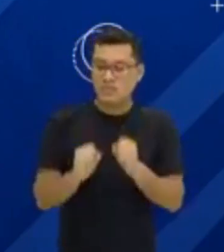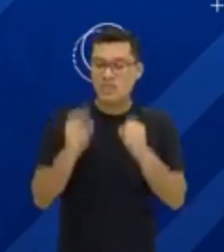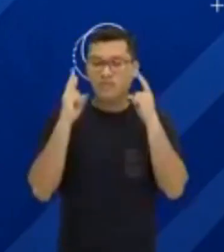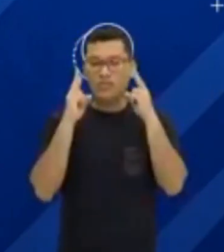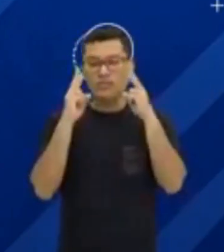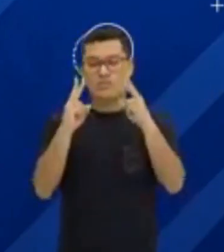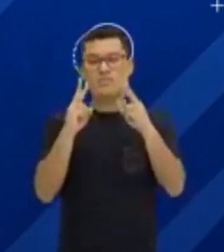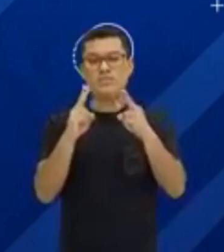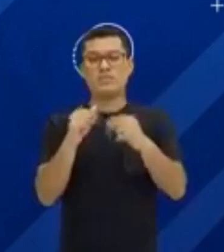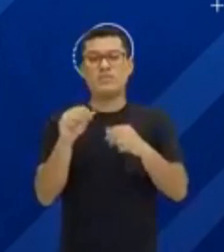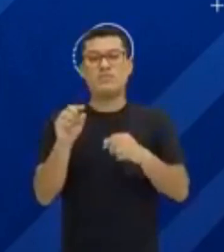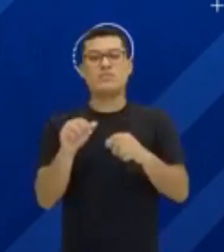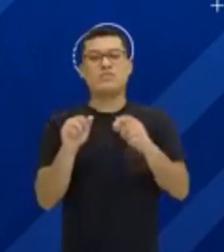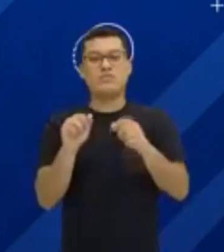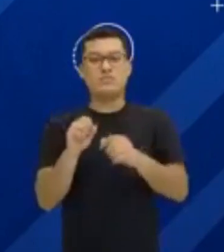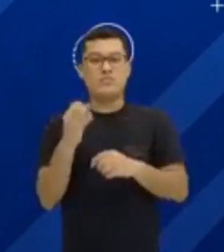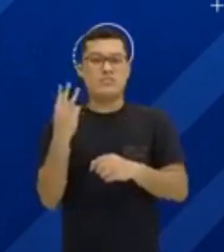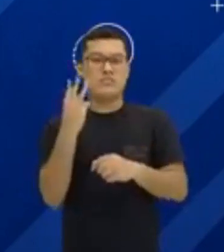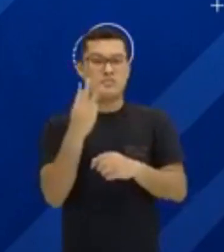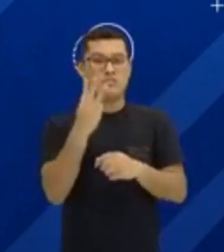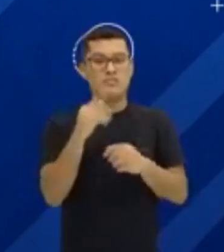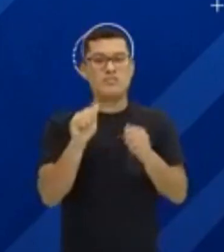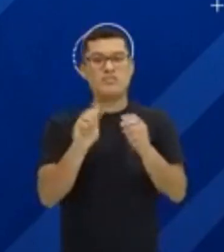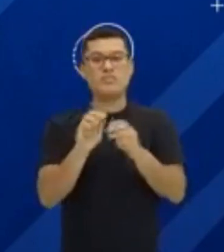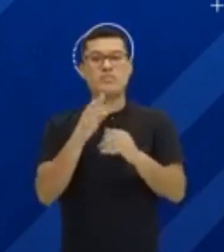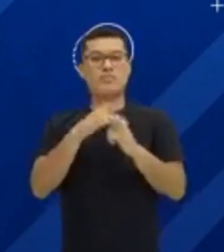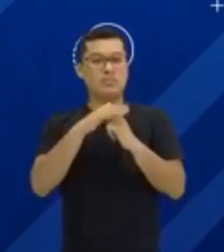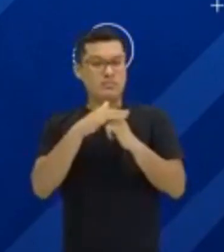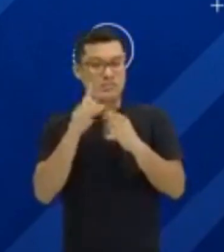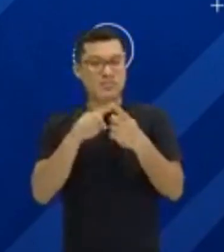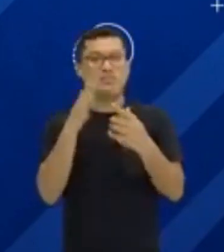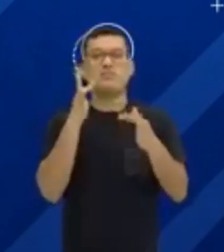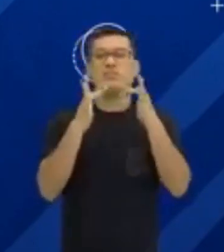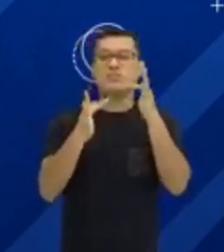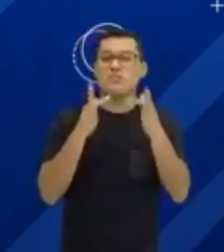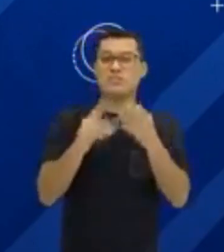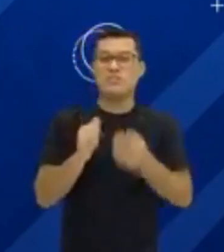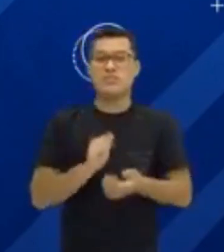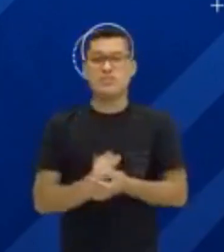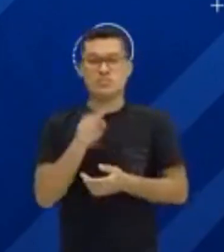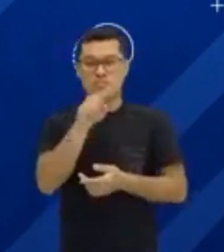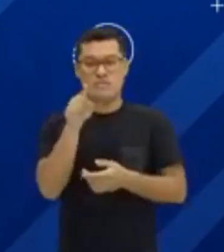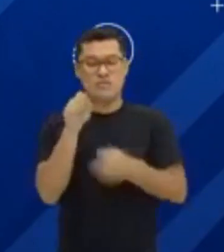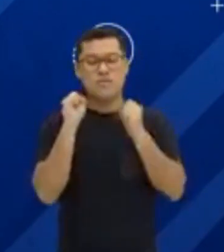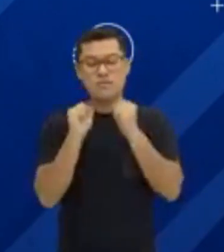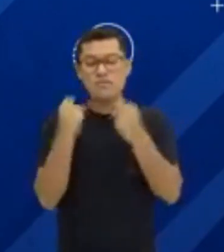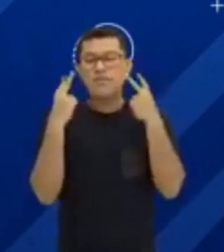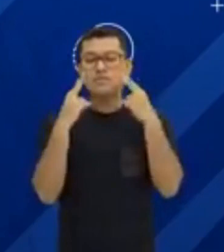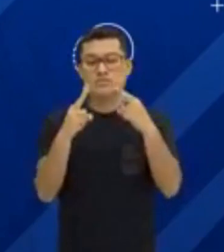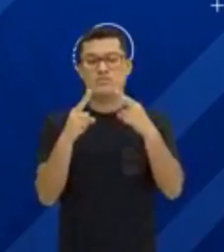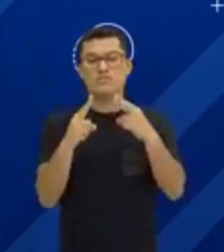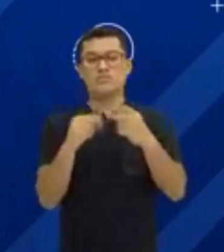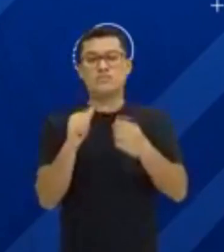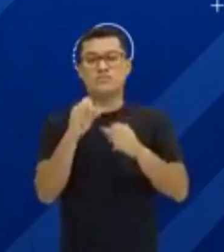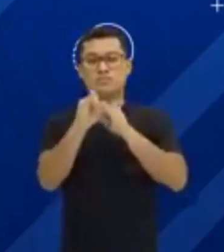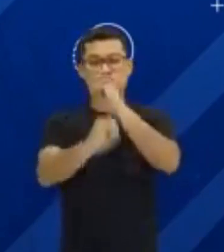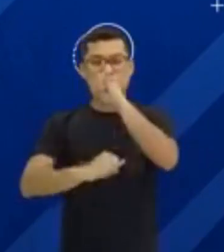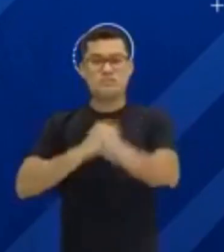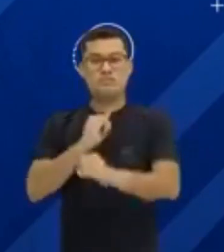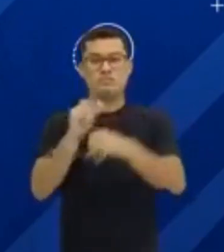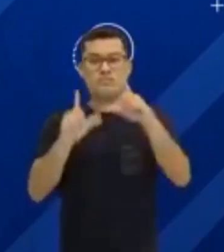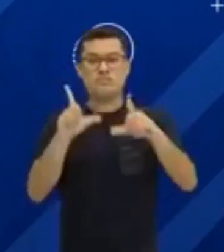pelo Portal Cultura, no YouTube e na página do Facebook. Você pode acessar pela TV online,